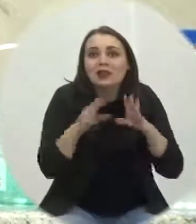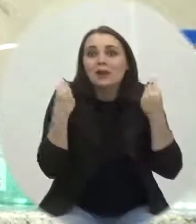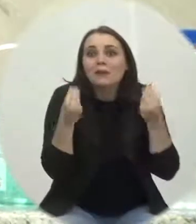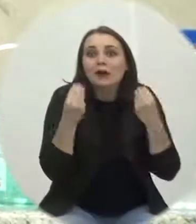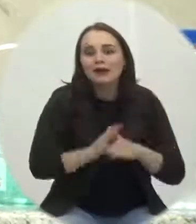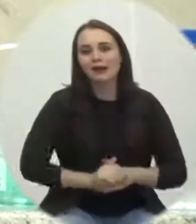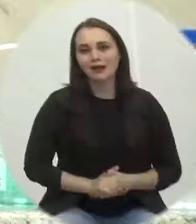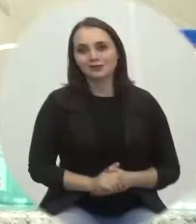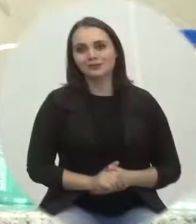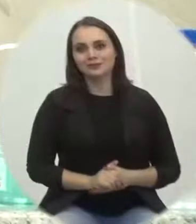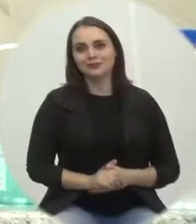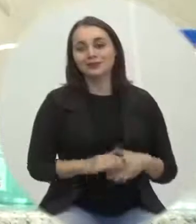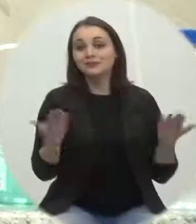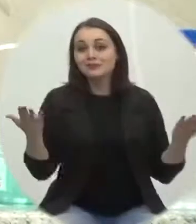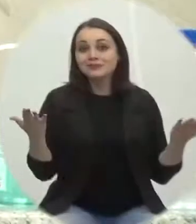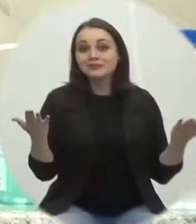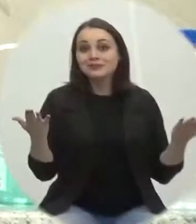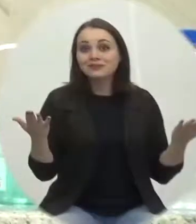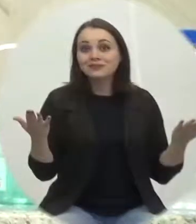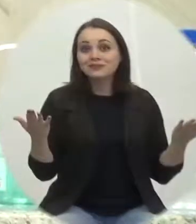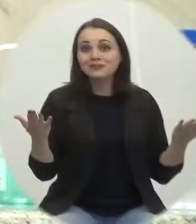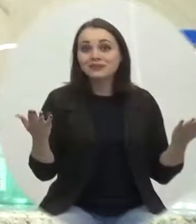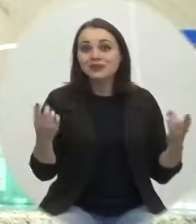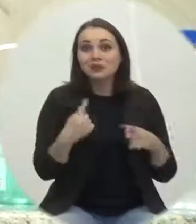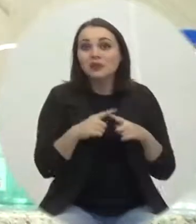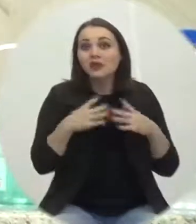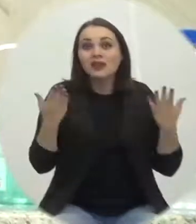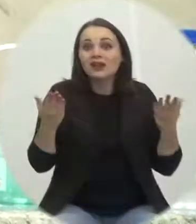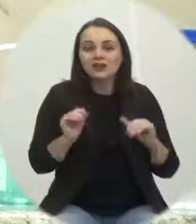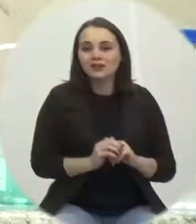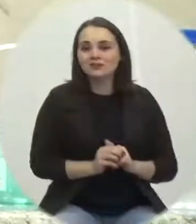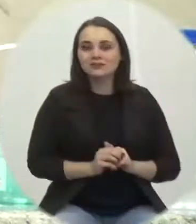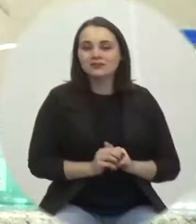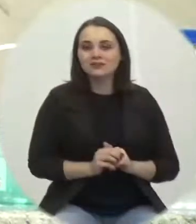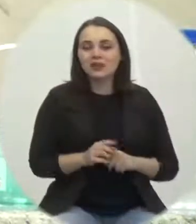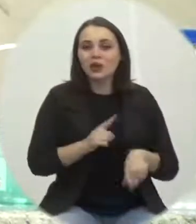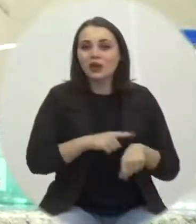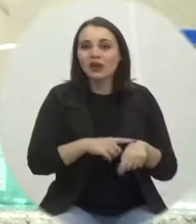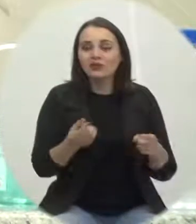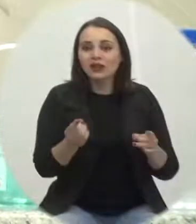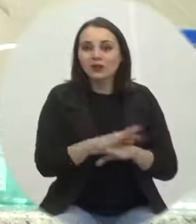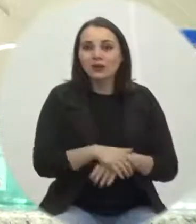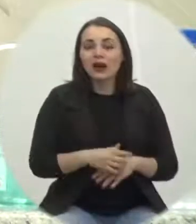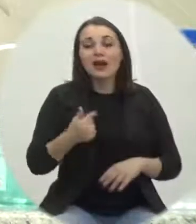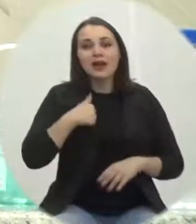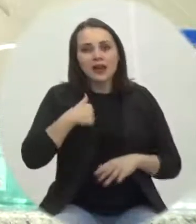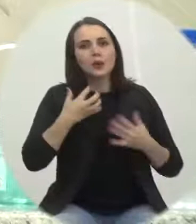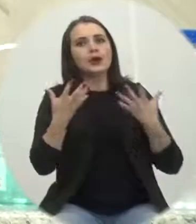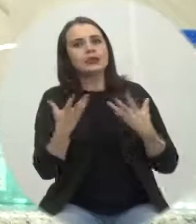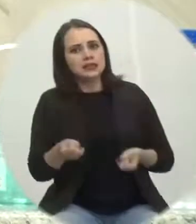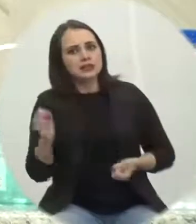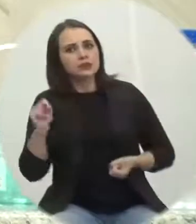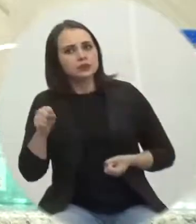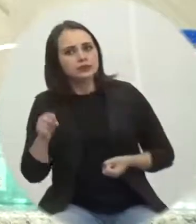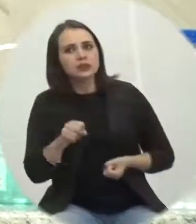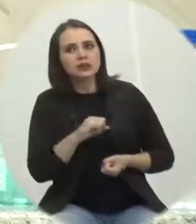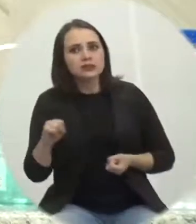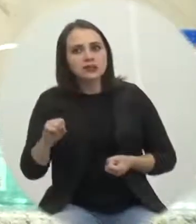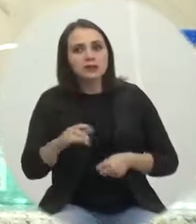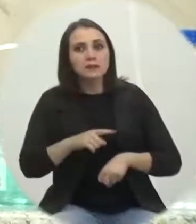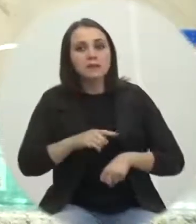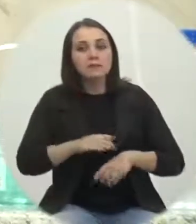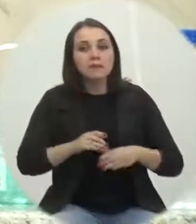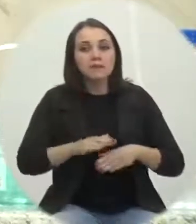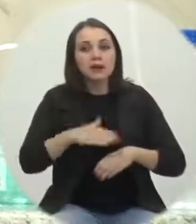às 23 horas... Eu tenho que ir para casa. Eu sou favorável a quanto mais aumentar o